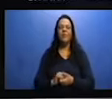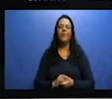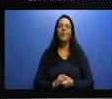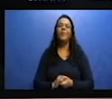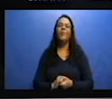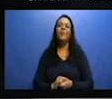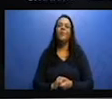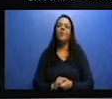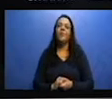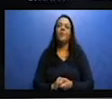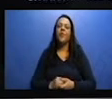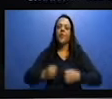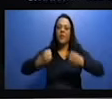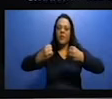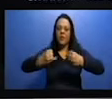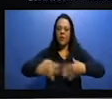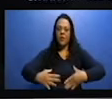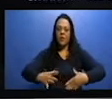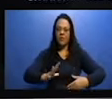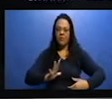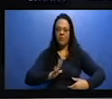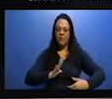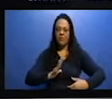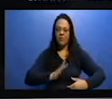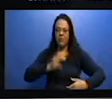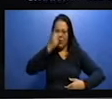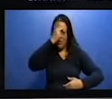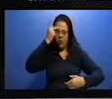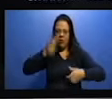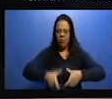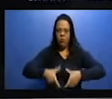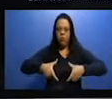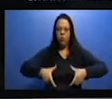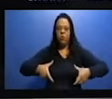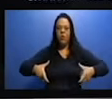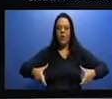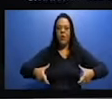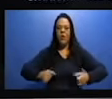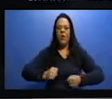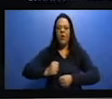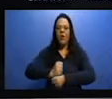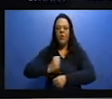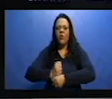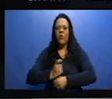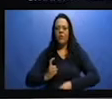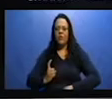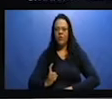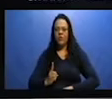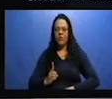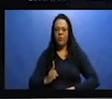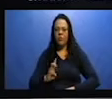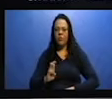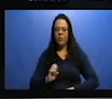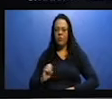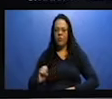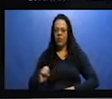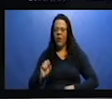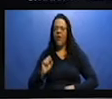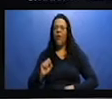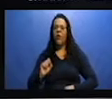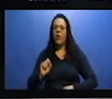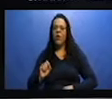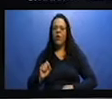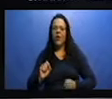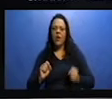Continuando aí o assunto da urbanização, vamos falar aí do crescimento urbano. Em 1500, ocorreu a invasão portuguesa no